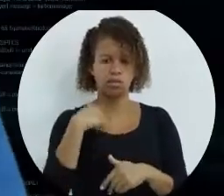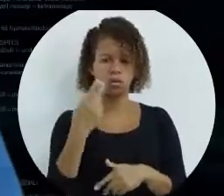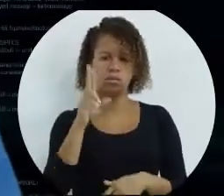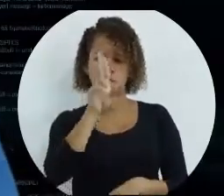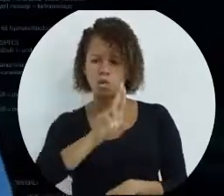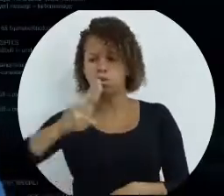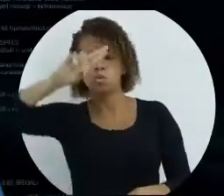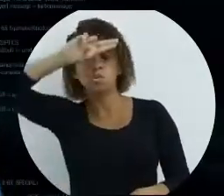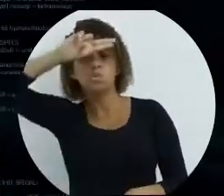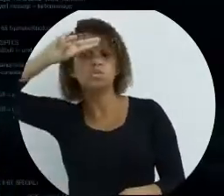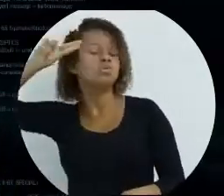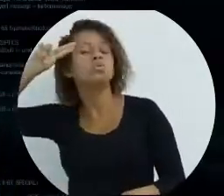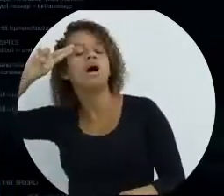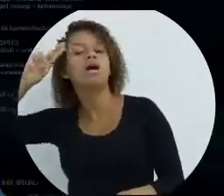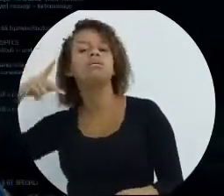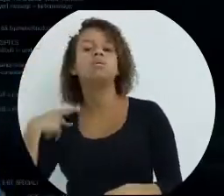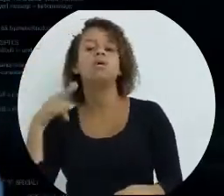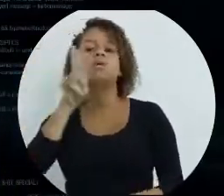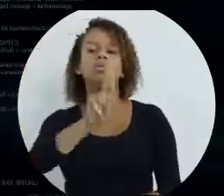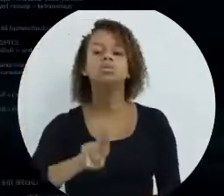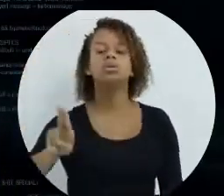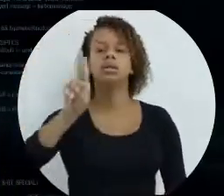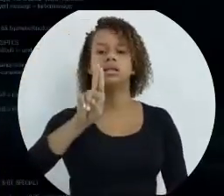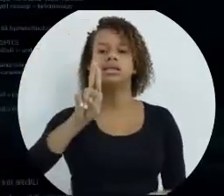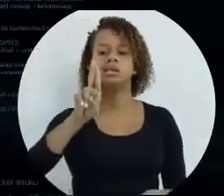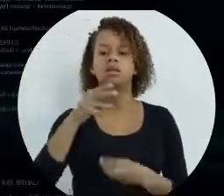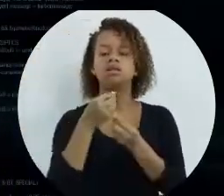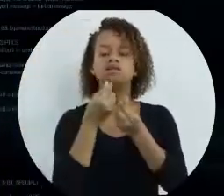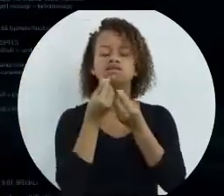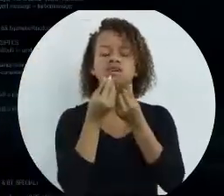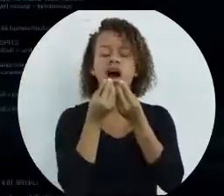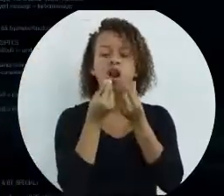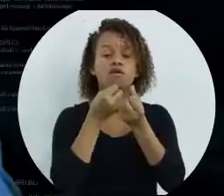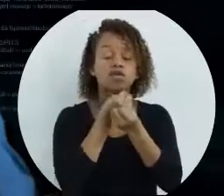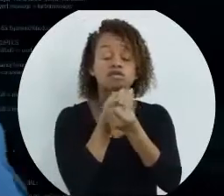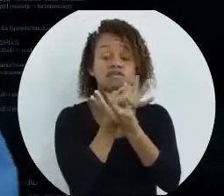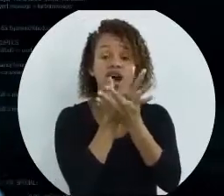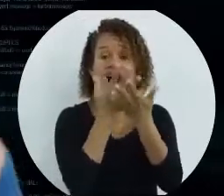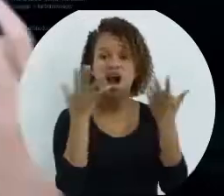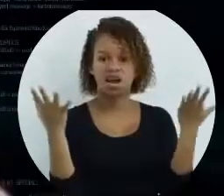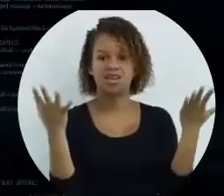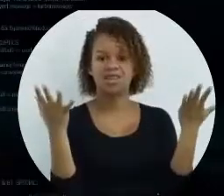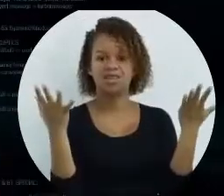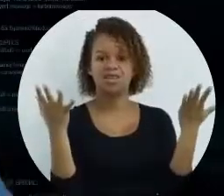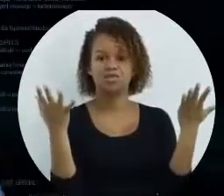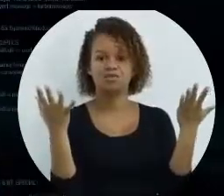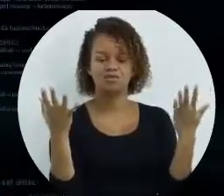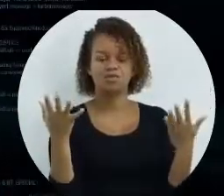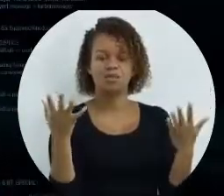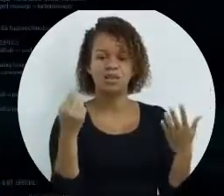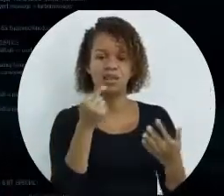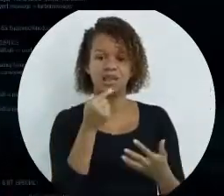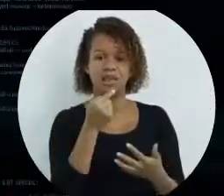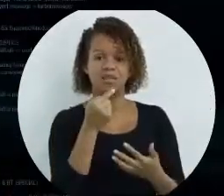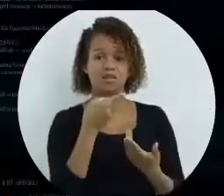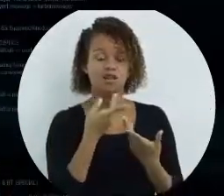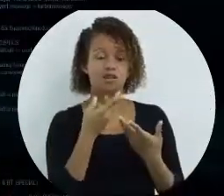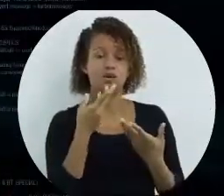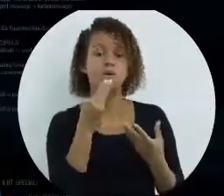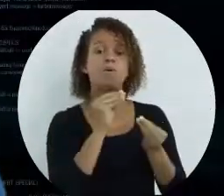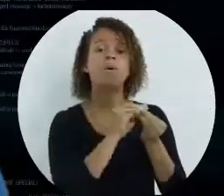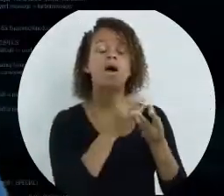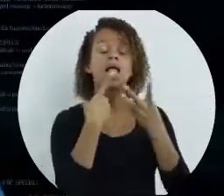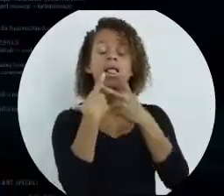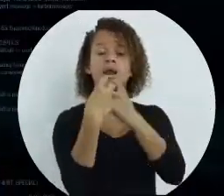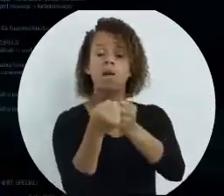outros usuários utilizem. Então, esse valor vai ser variável. E essa variabilidade é colocada como